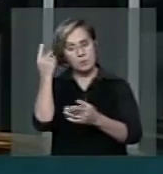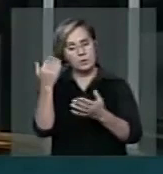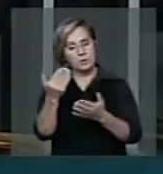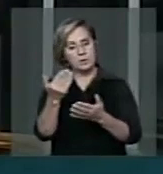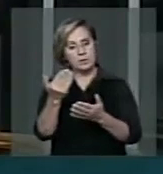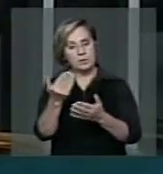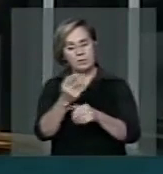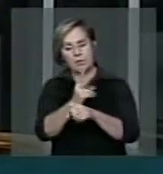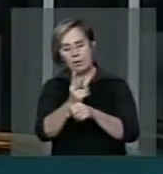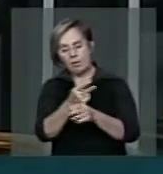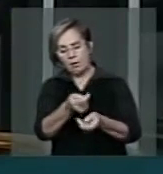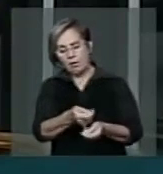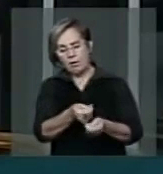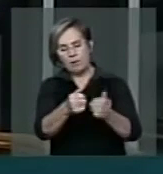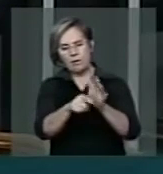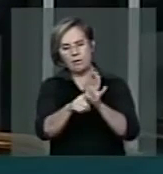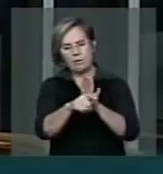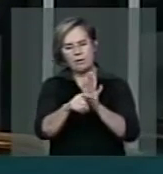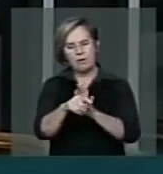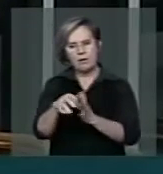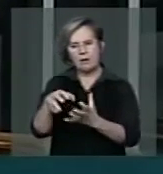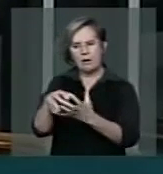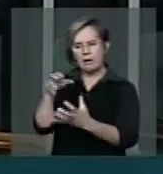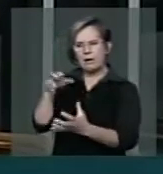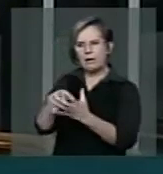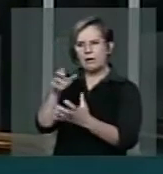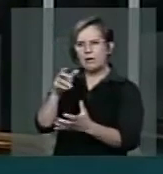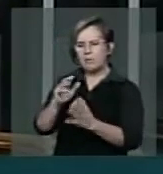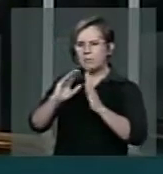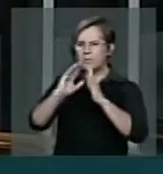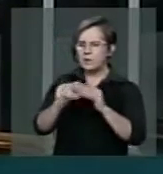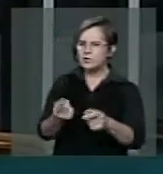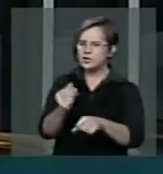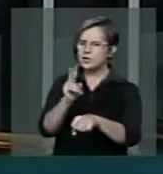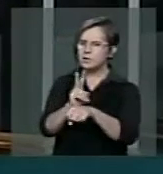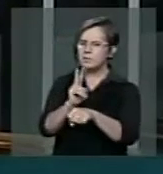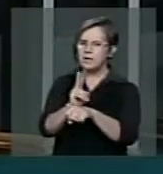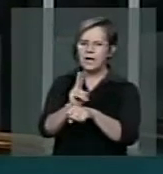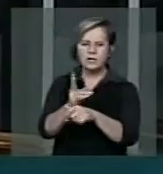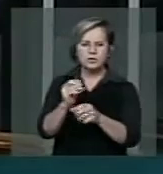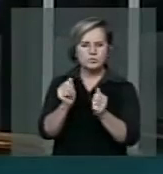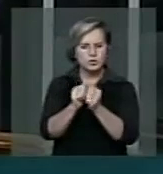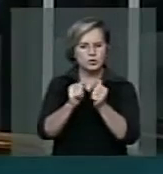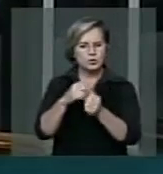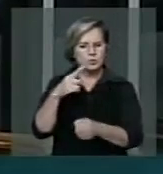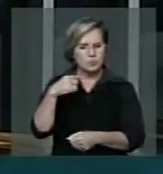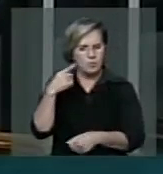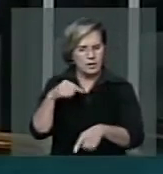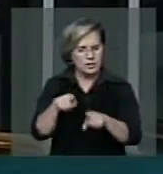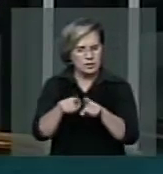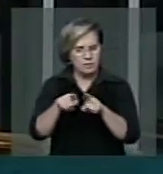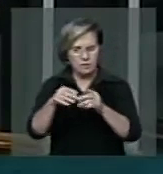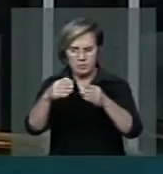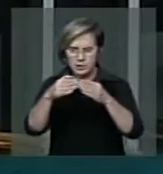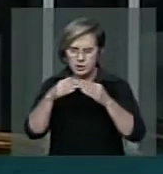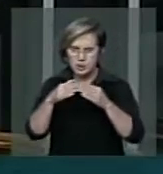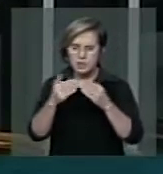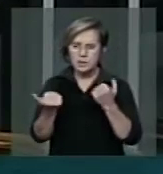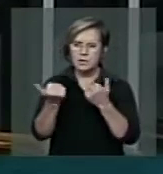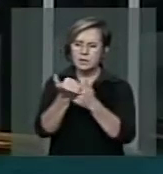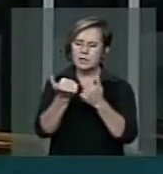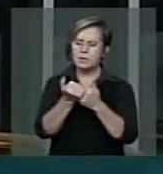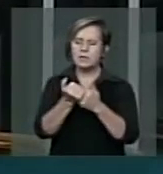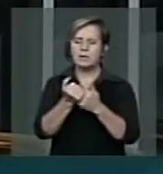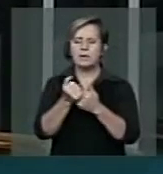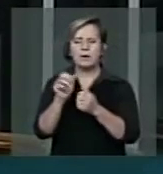para a realização de empréstimos consignados, através de advogados também, que requeriam o nome de aposentados, lesados